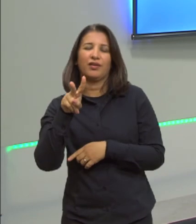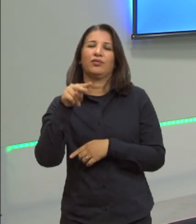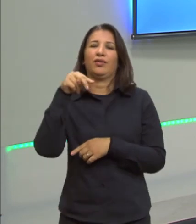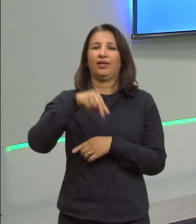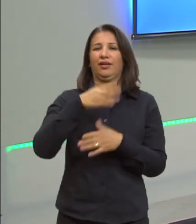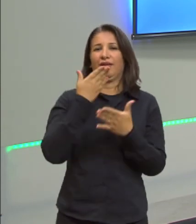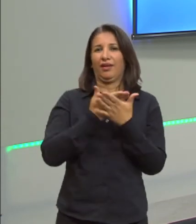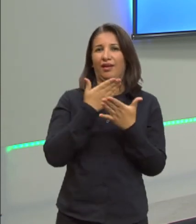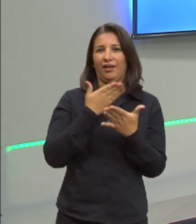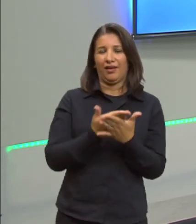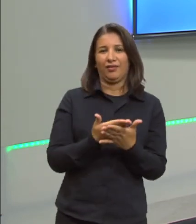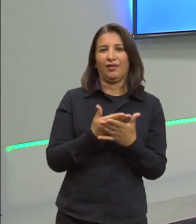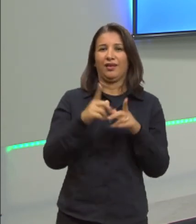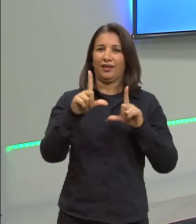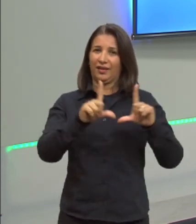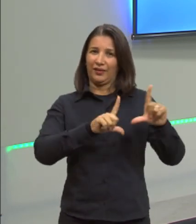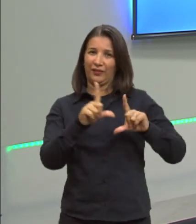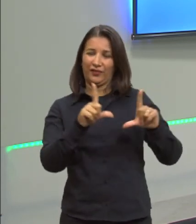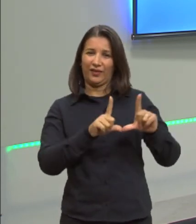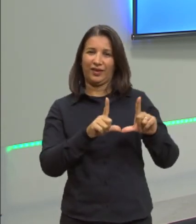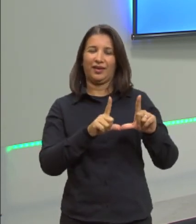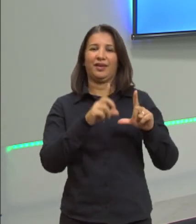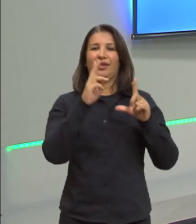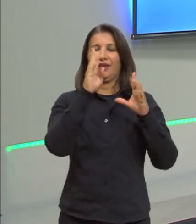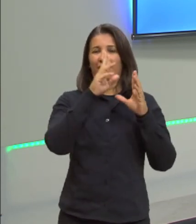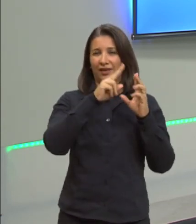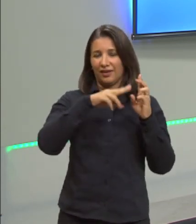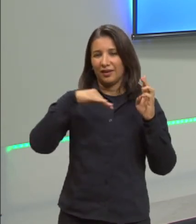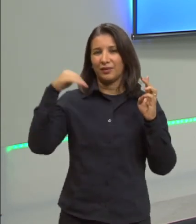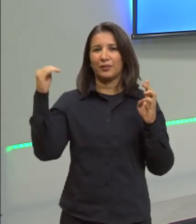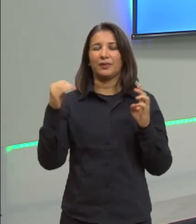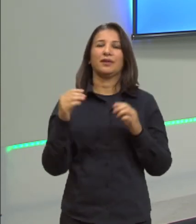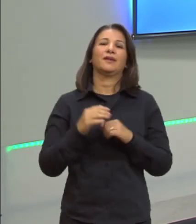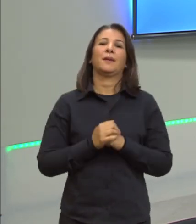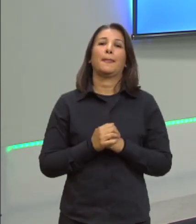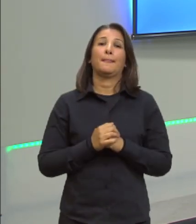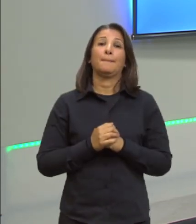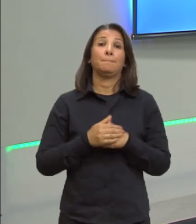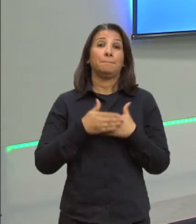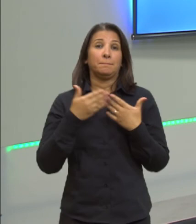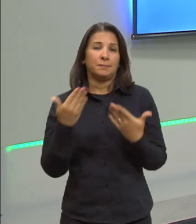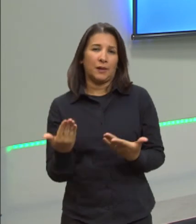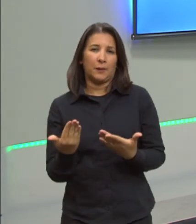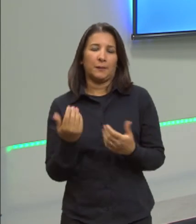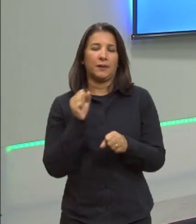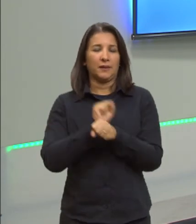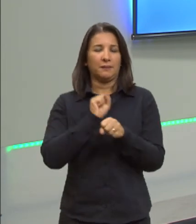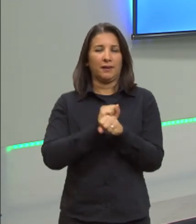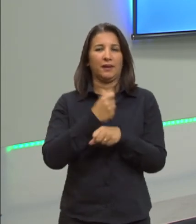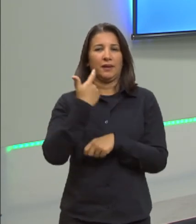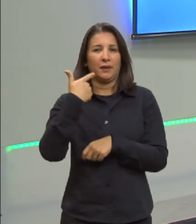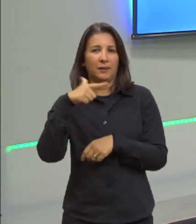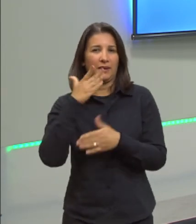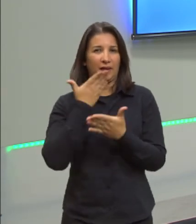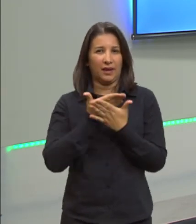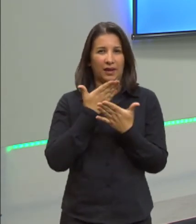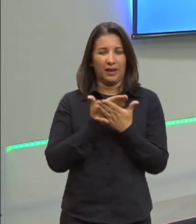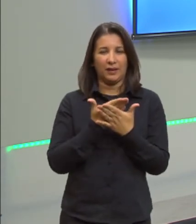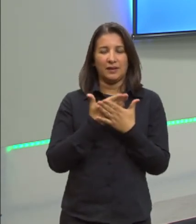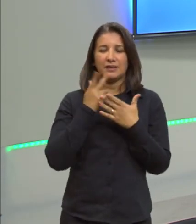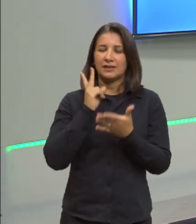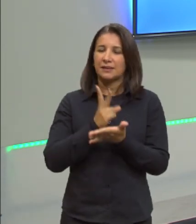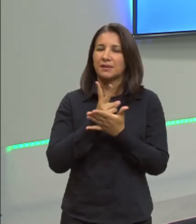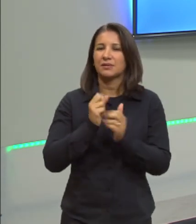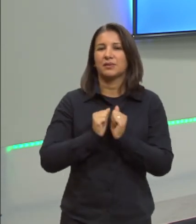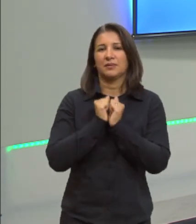TVCeduc e também na TVE. Certo, galera? Então aguardo vocês na nossa próxima aula, estamos sempre aqui